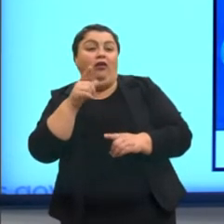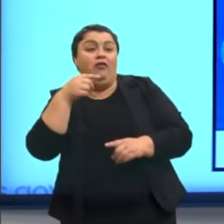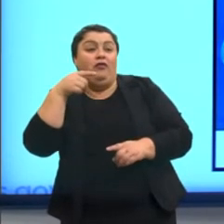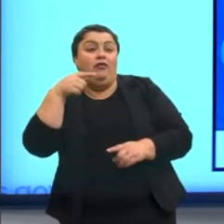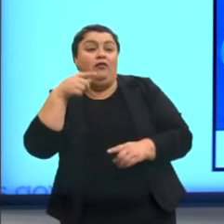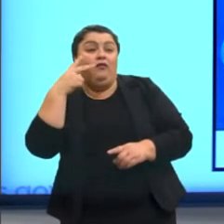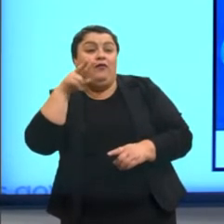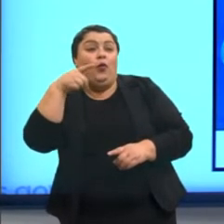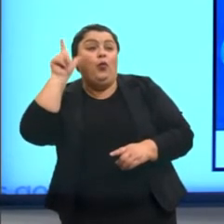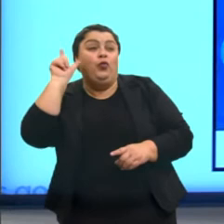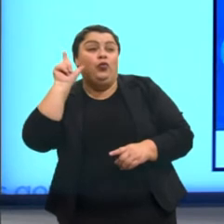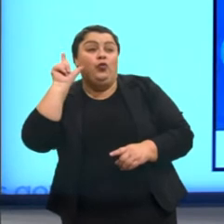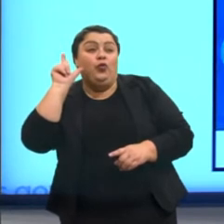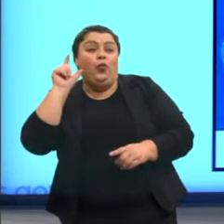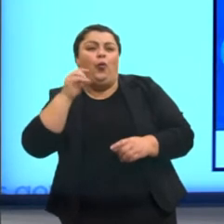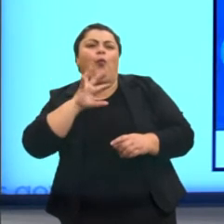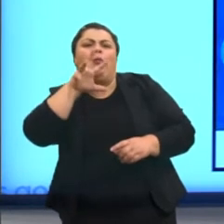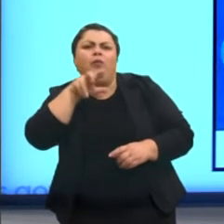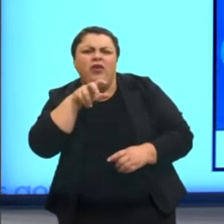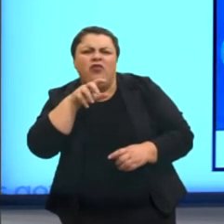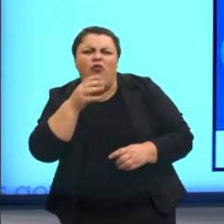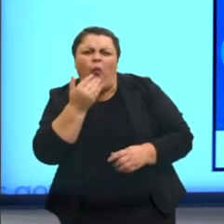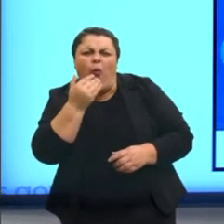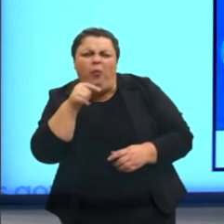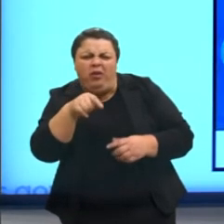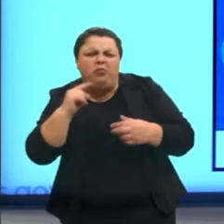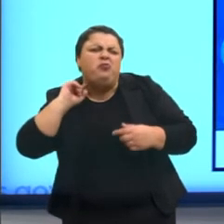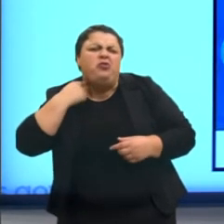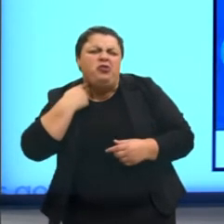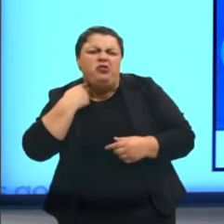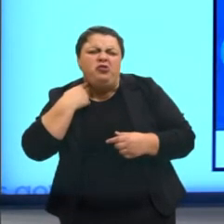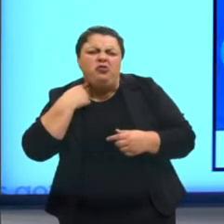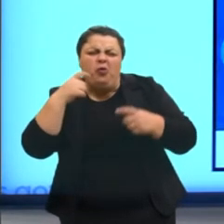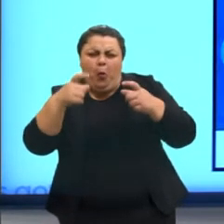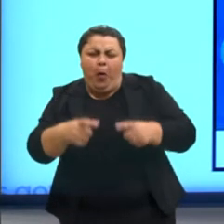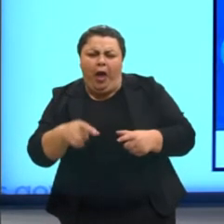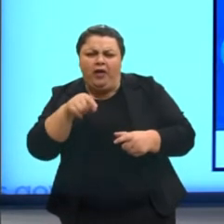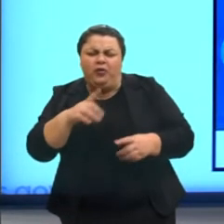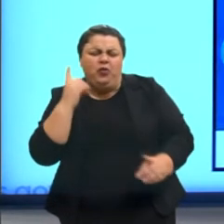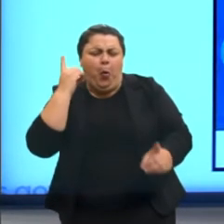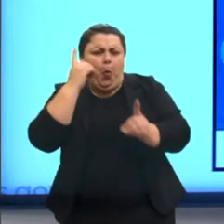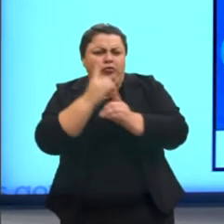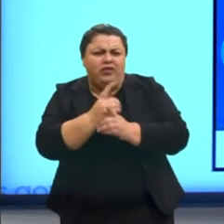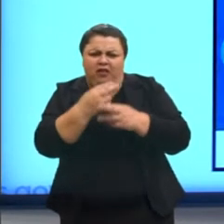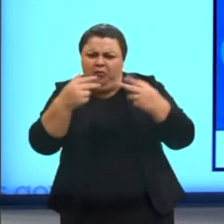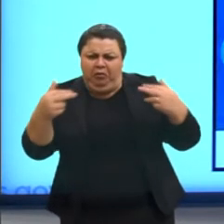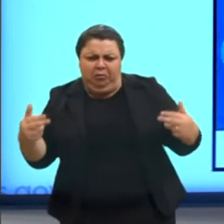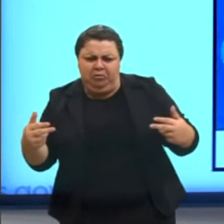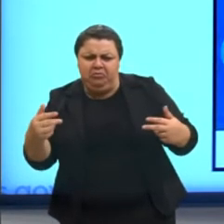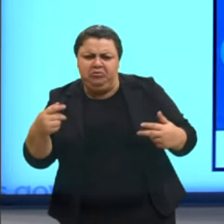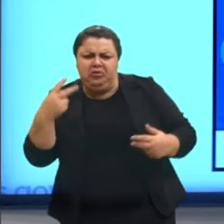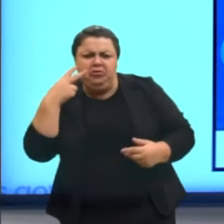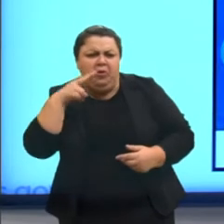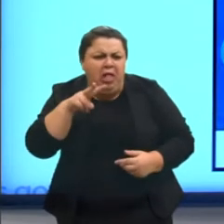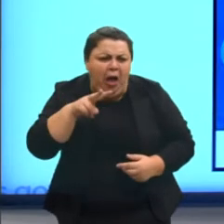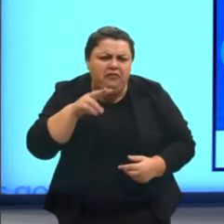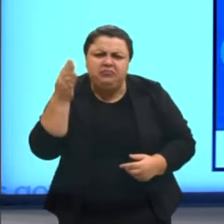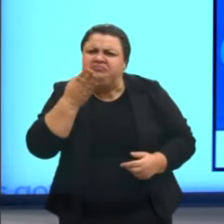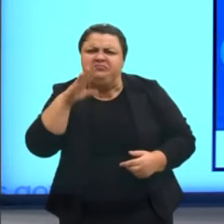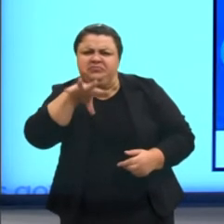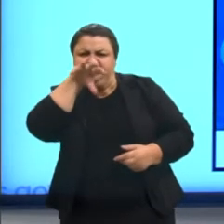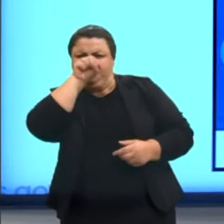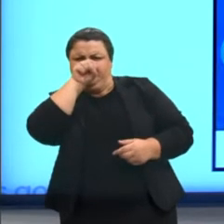imundície do pátio, catando comida entre os detritos. Quando achava alguma coisa, não examinava nem cheirava.